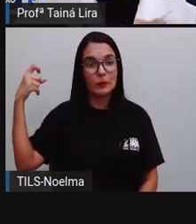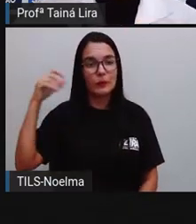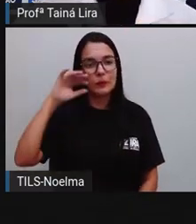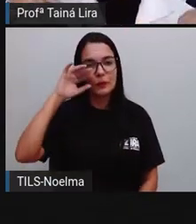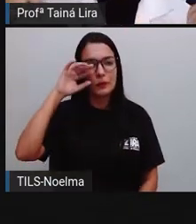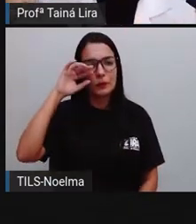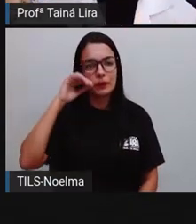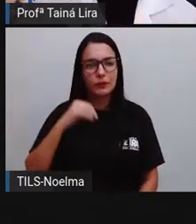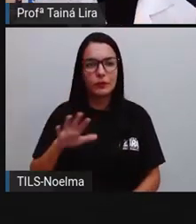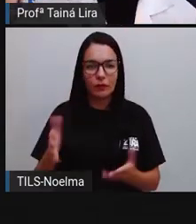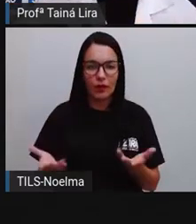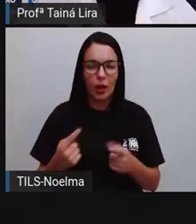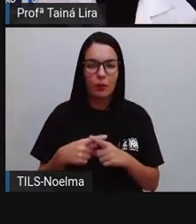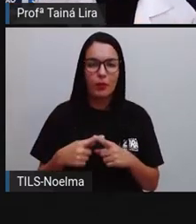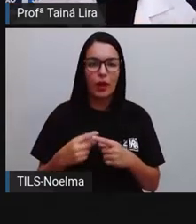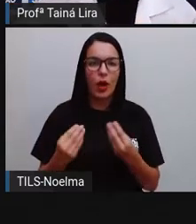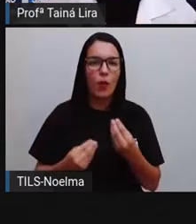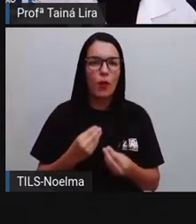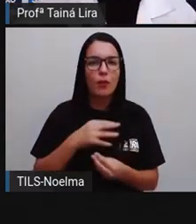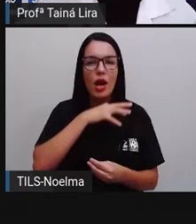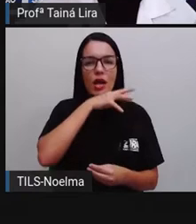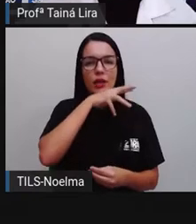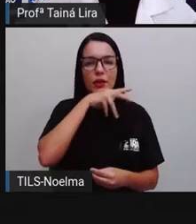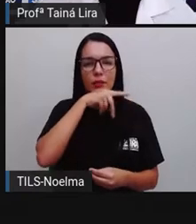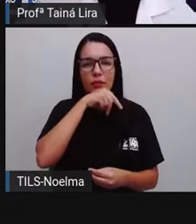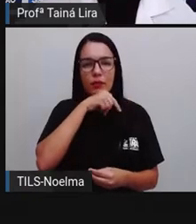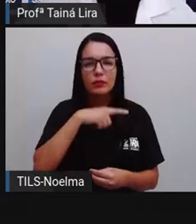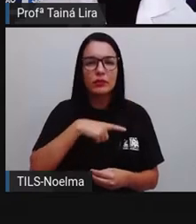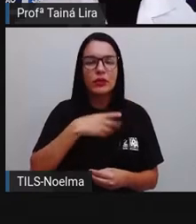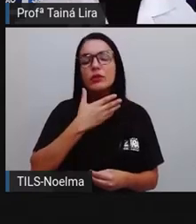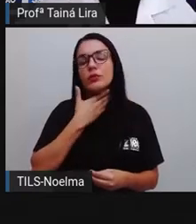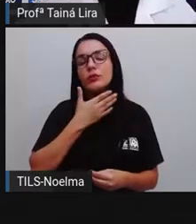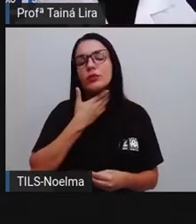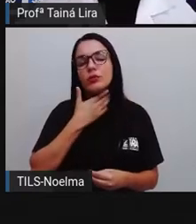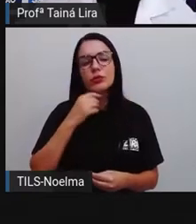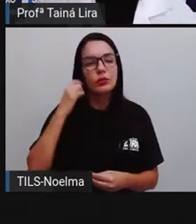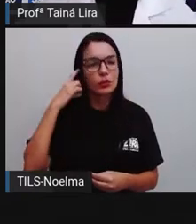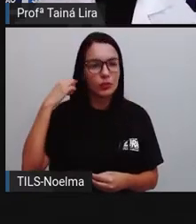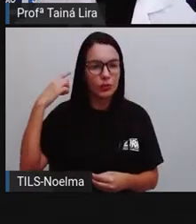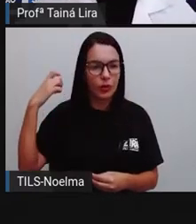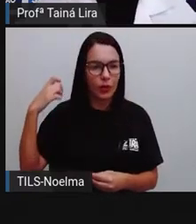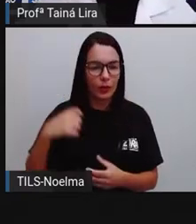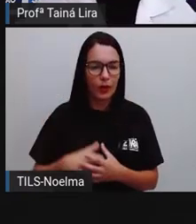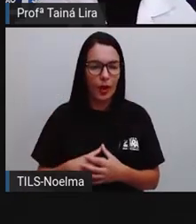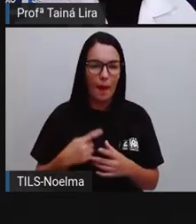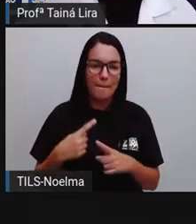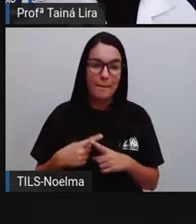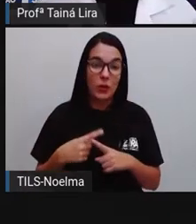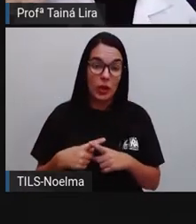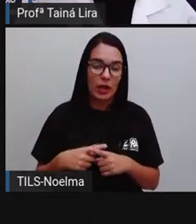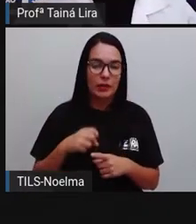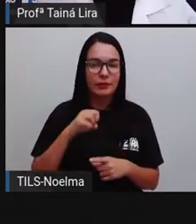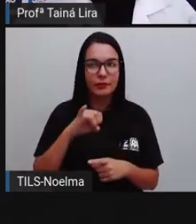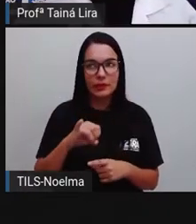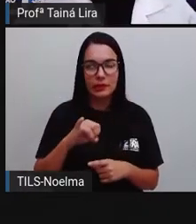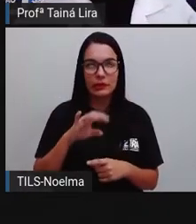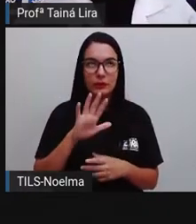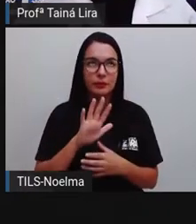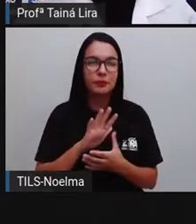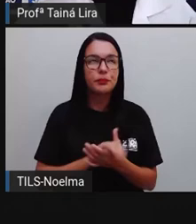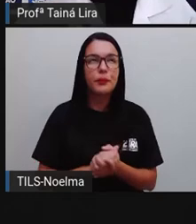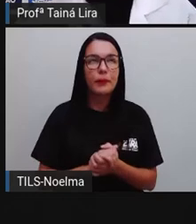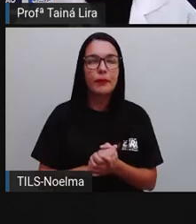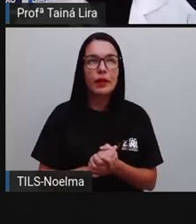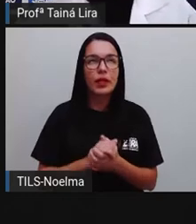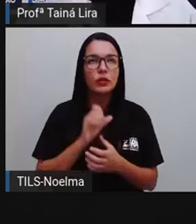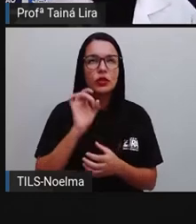tentar descobrir de qual animal será esse som. Por que, pró? Será que se a gente só ouvir